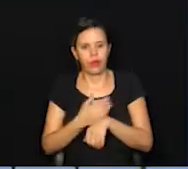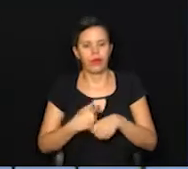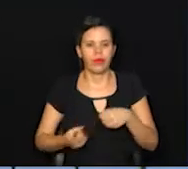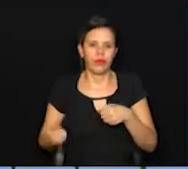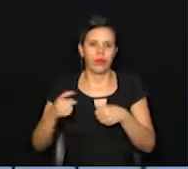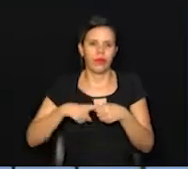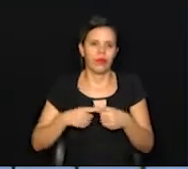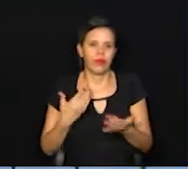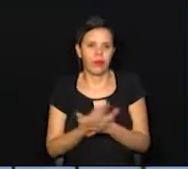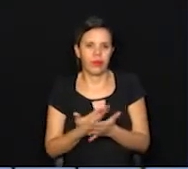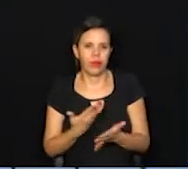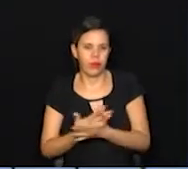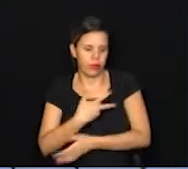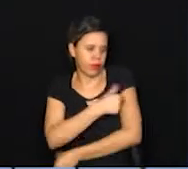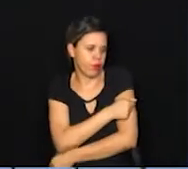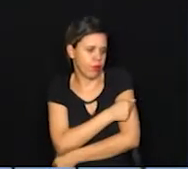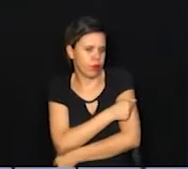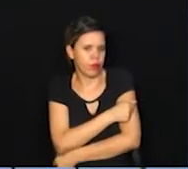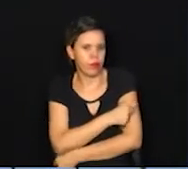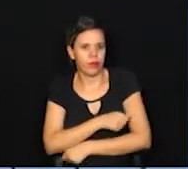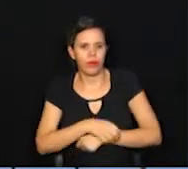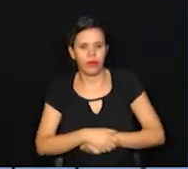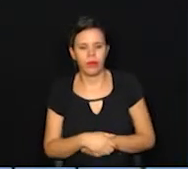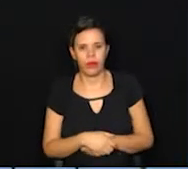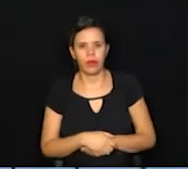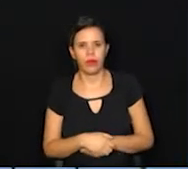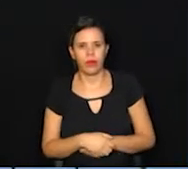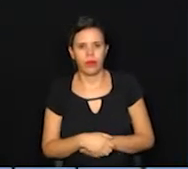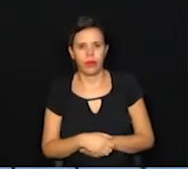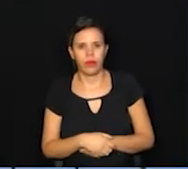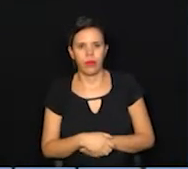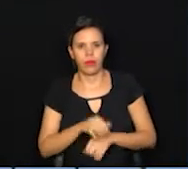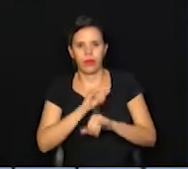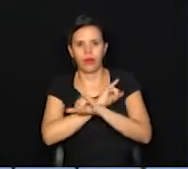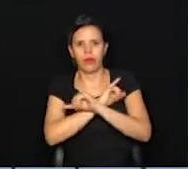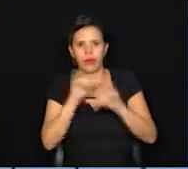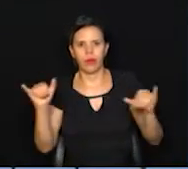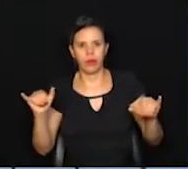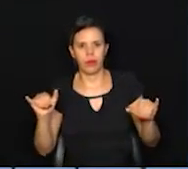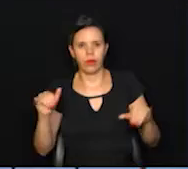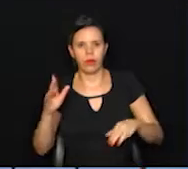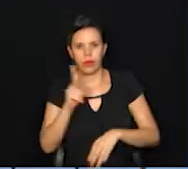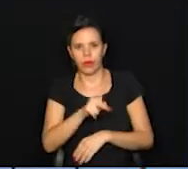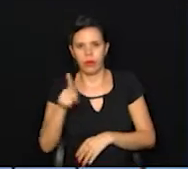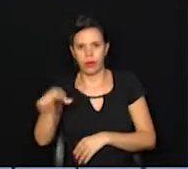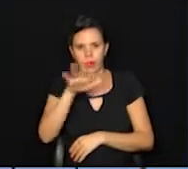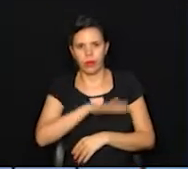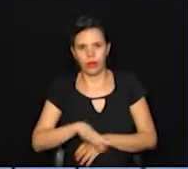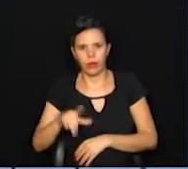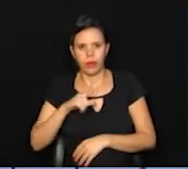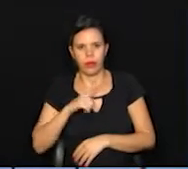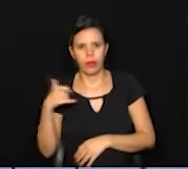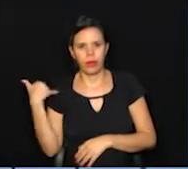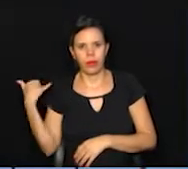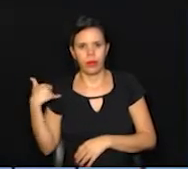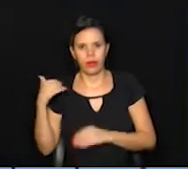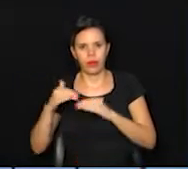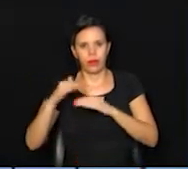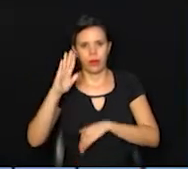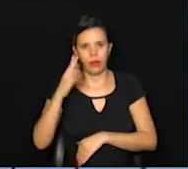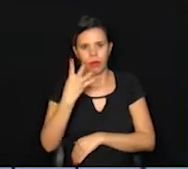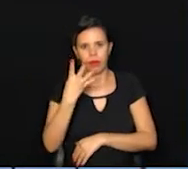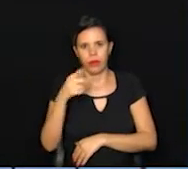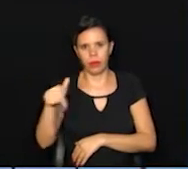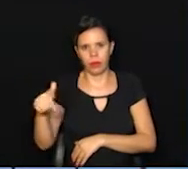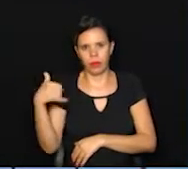aulas e a vacinação. A vacinação, ela foi anunciada para os professores que têm idade acima de